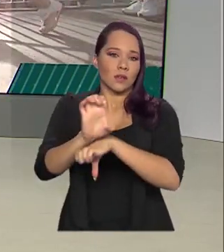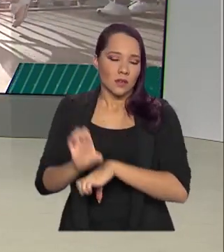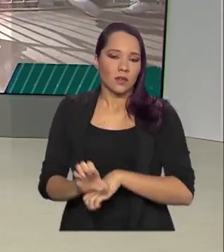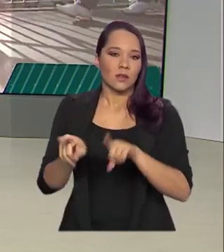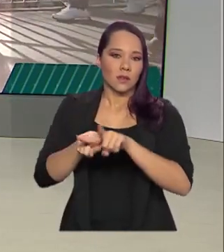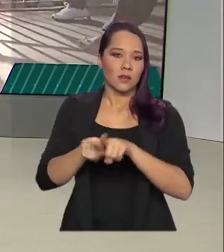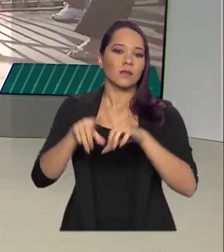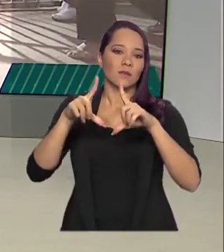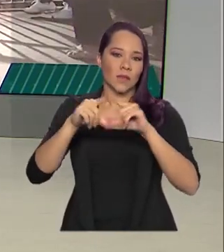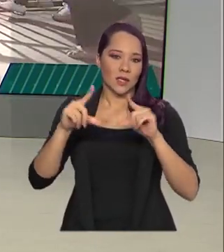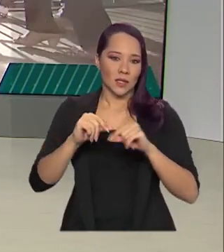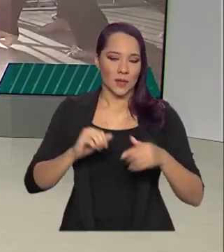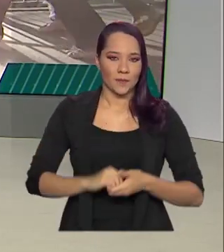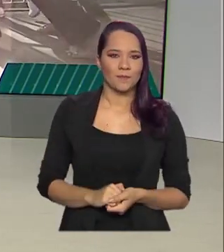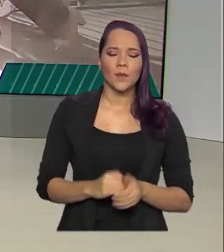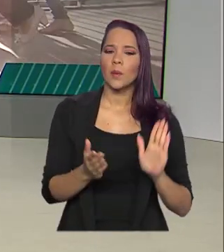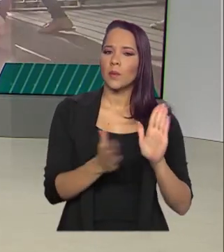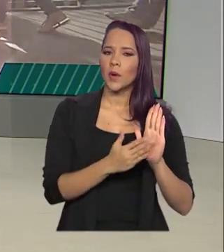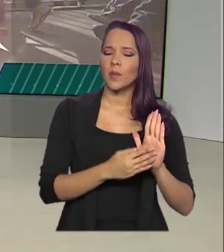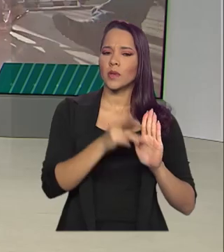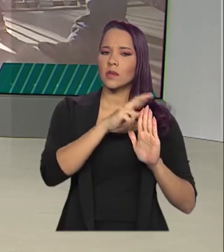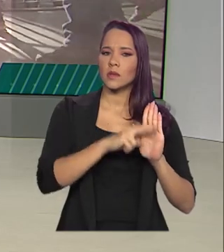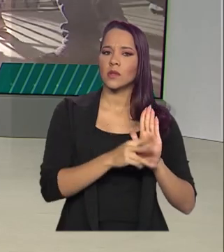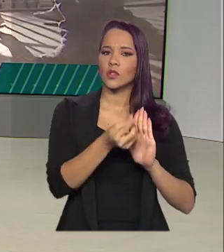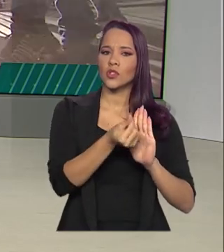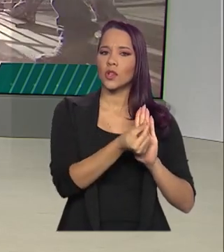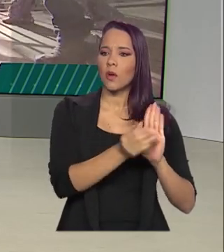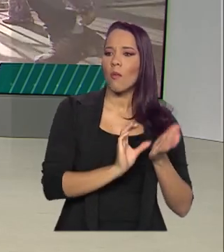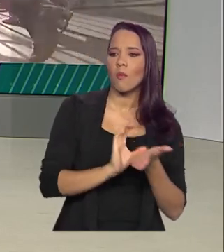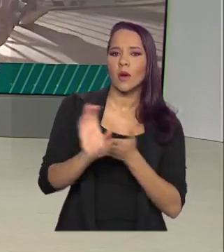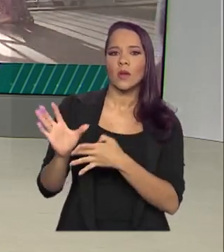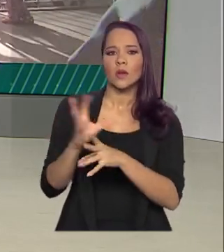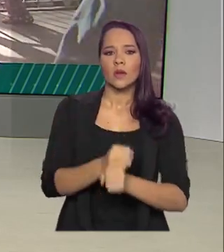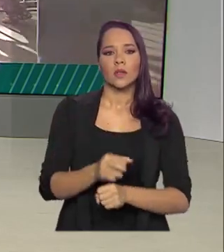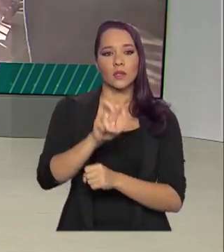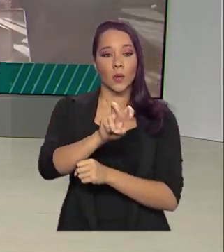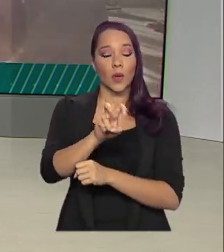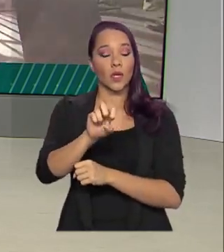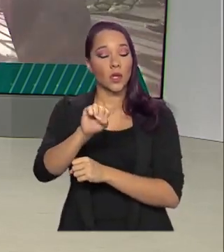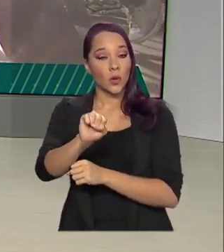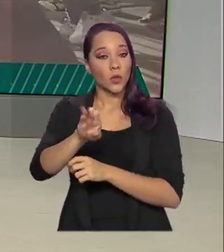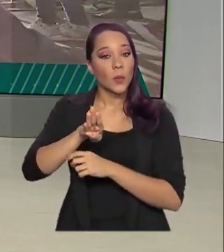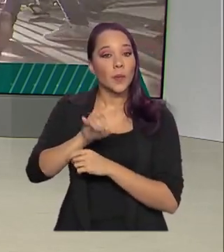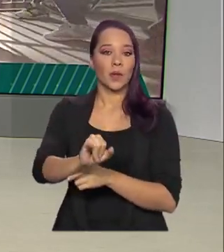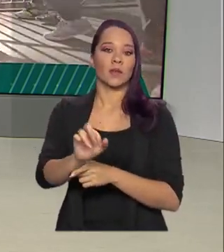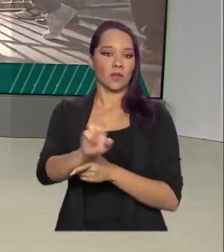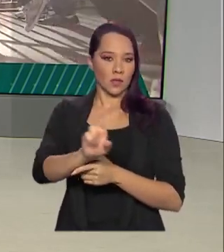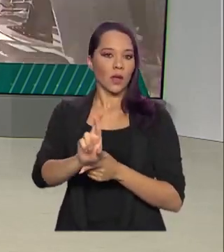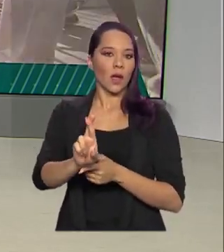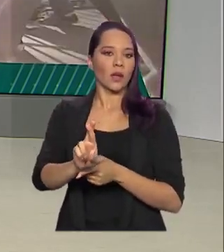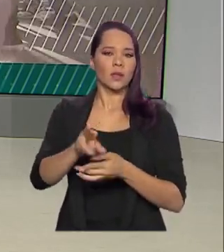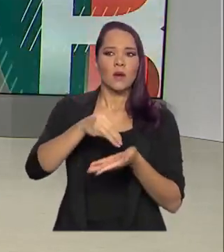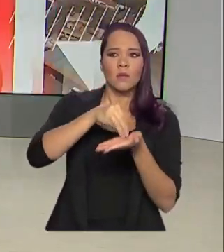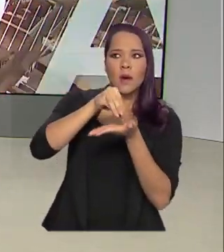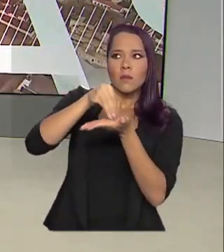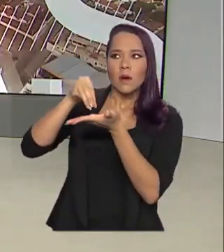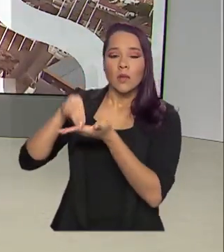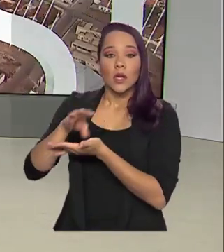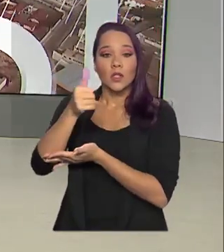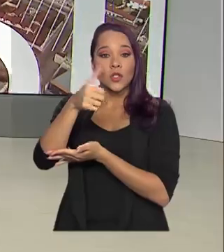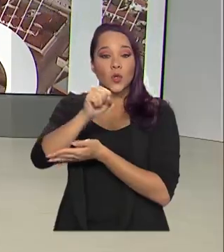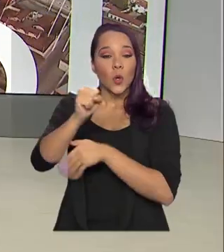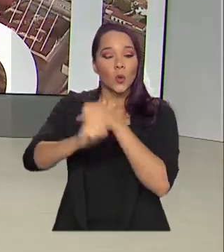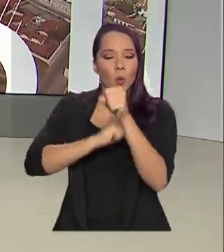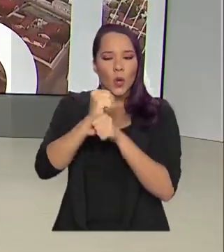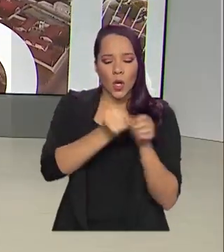Distrito Federal. A proposta vai regulamentar o repasse no valor total de 58 bilhões de reais distribuídos em 18